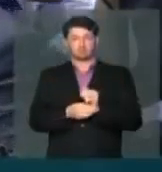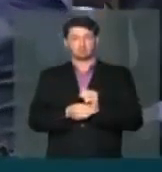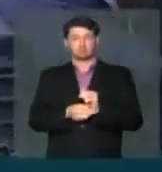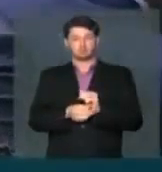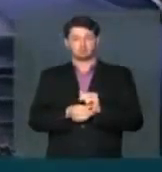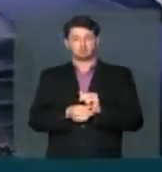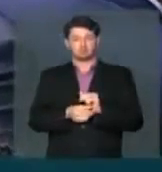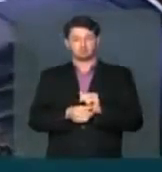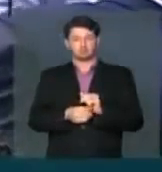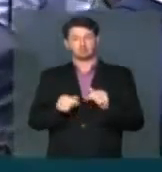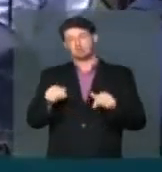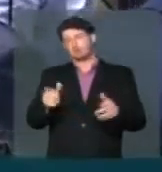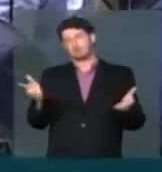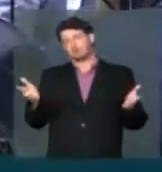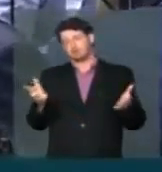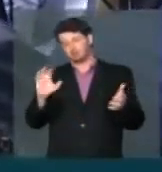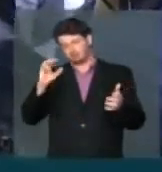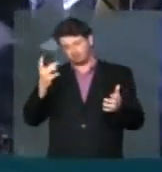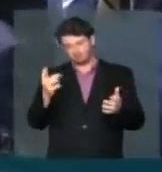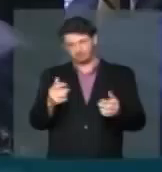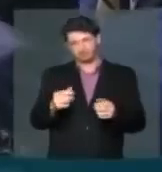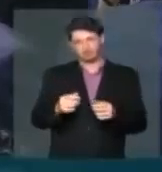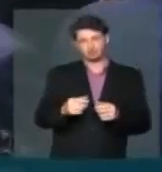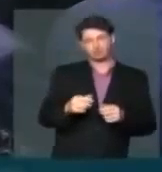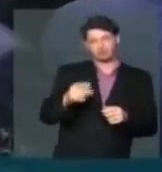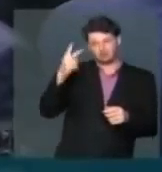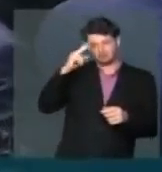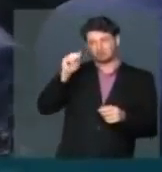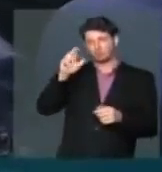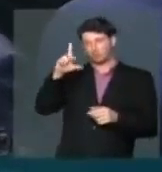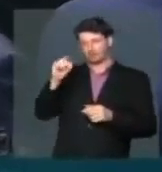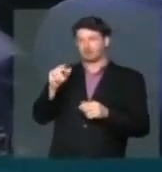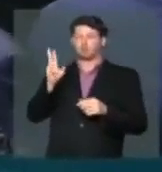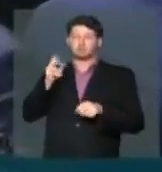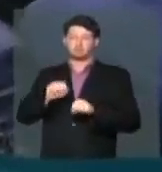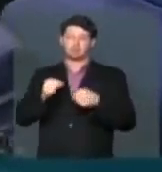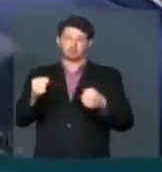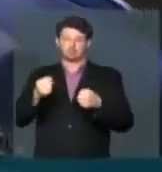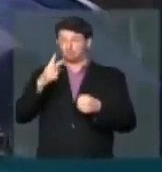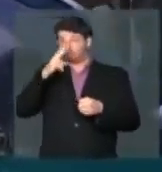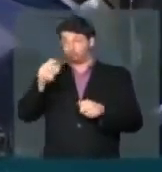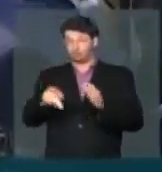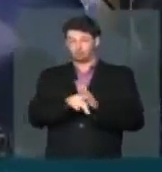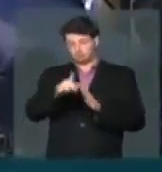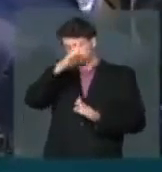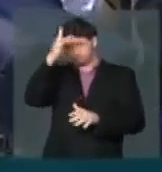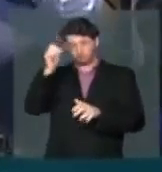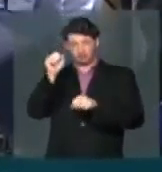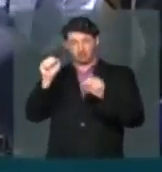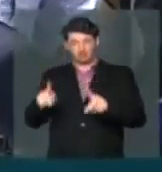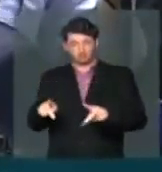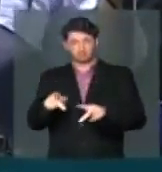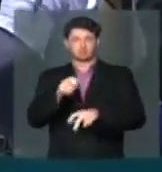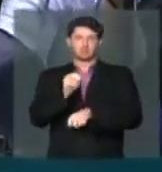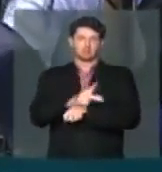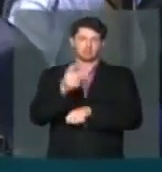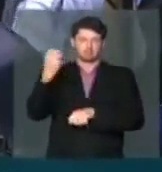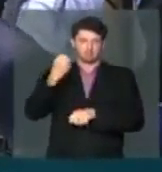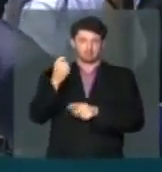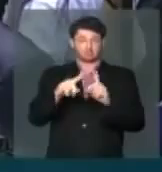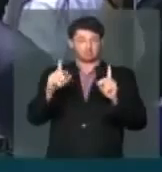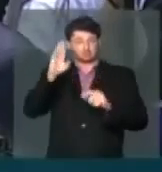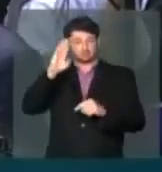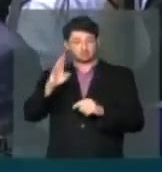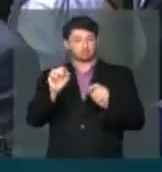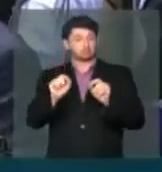Nós conhecemos aqui, logicamente, que além da história do deputado Arnaldo, que sempre foi um defensor dos aposentados, dos pensionistas, mas